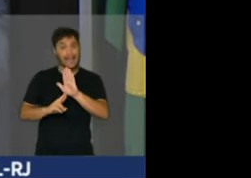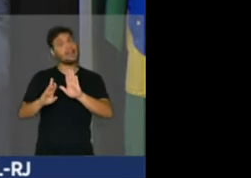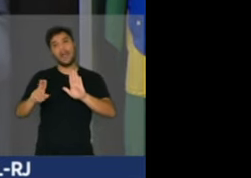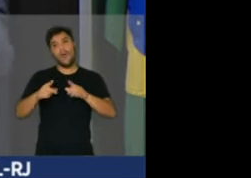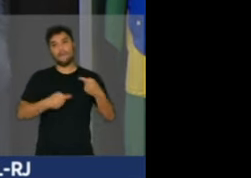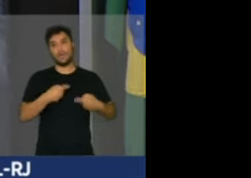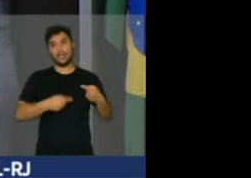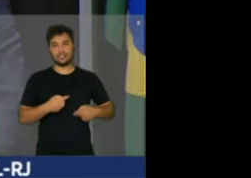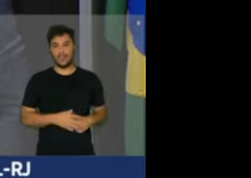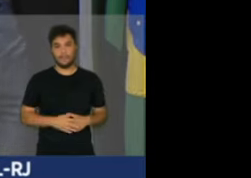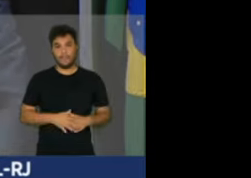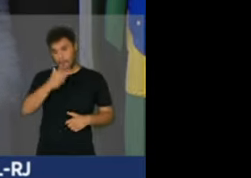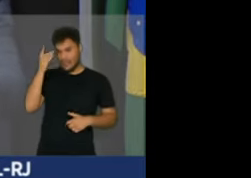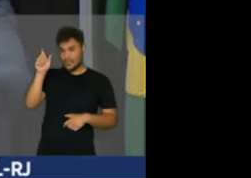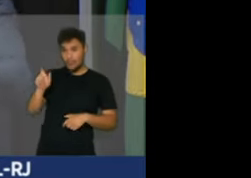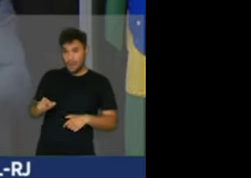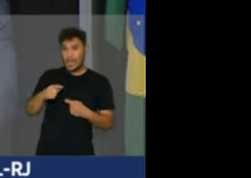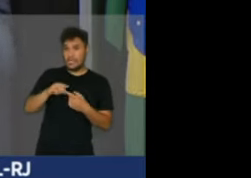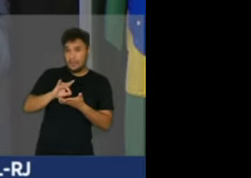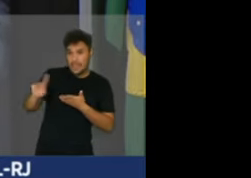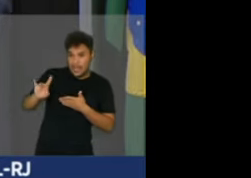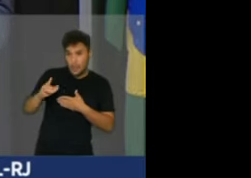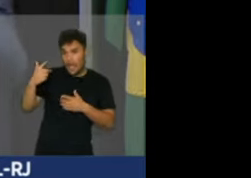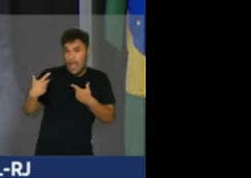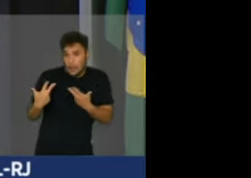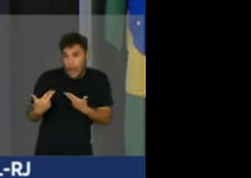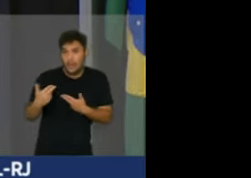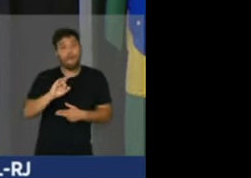o inimigo do meu inimigo é meu amigo. Os próximos podem ser vocês.